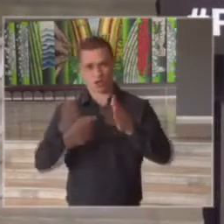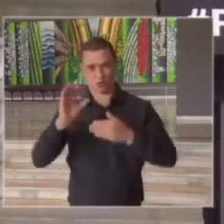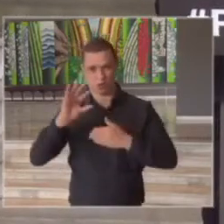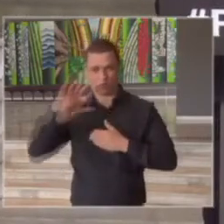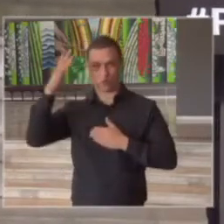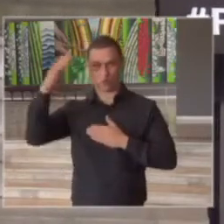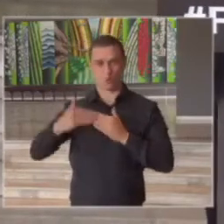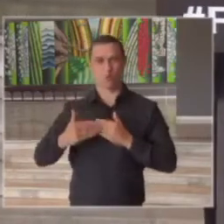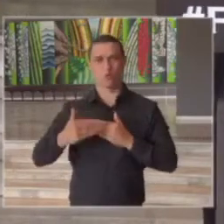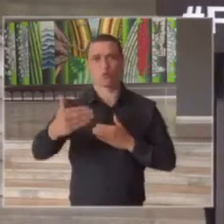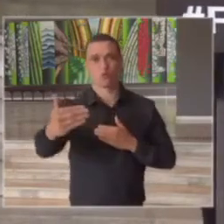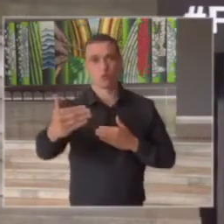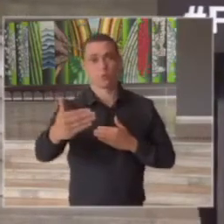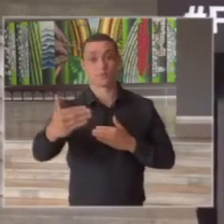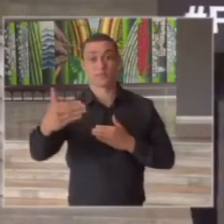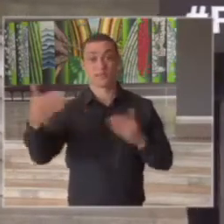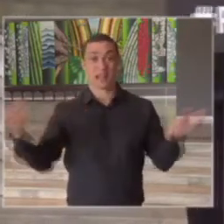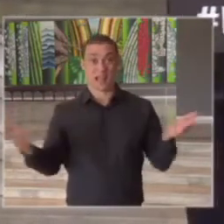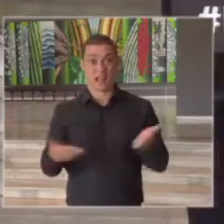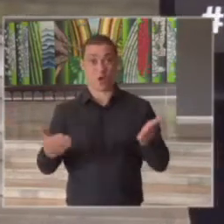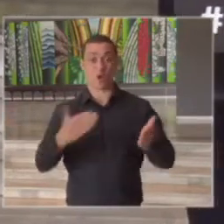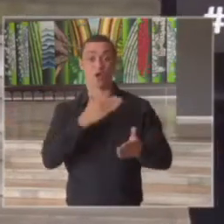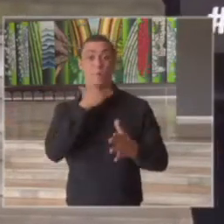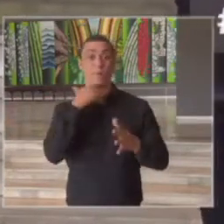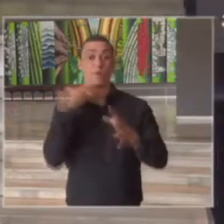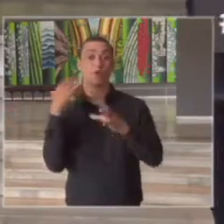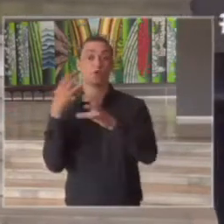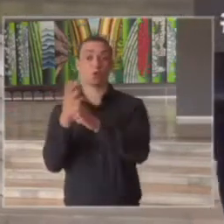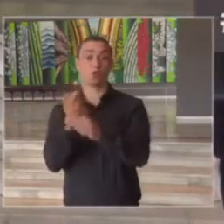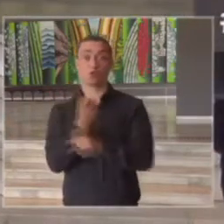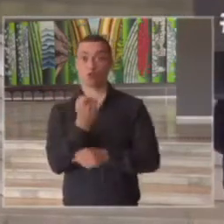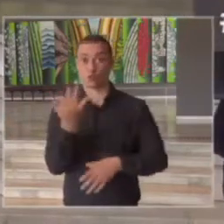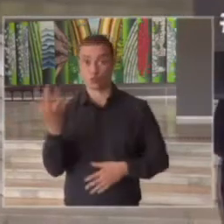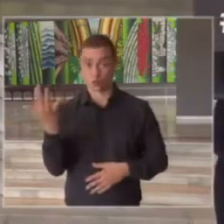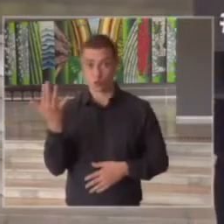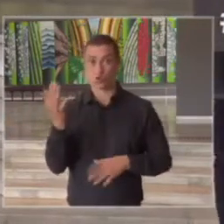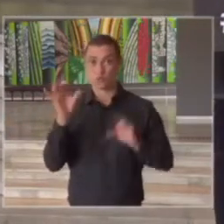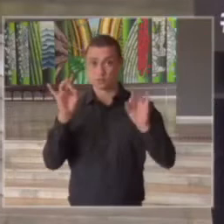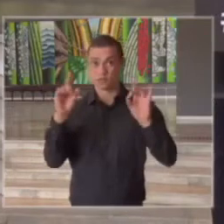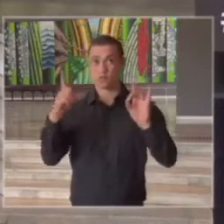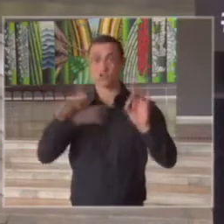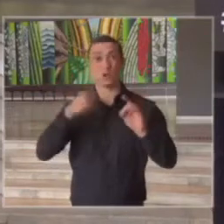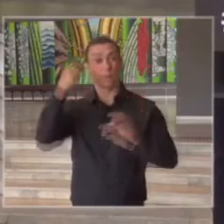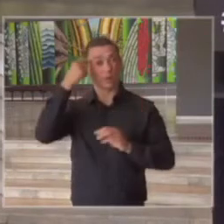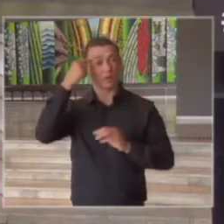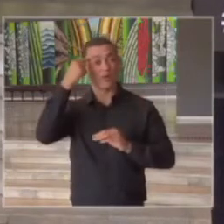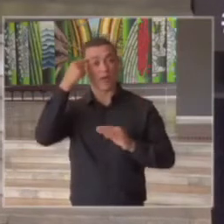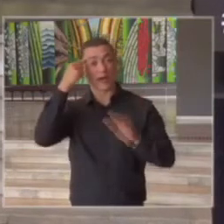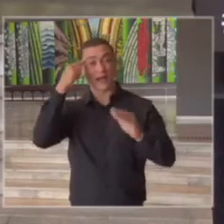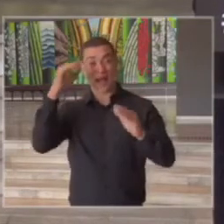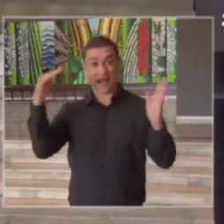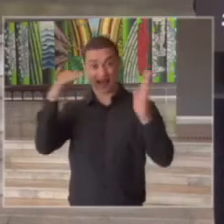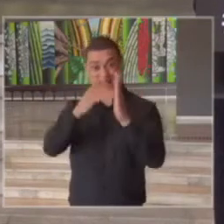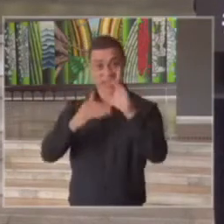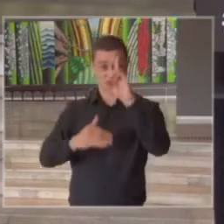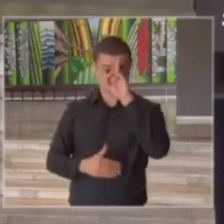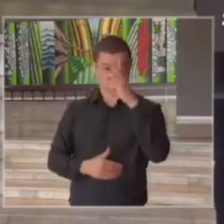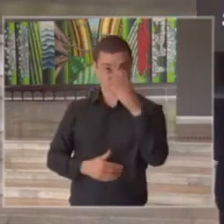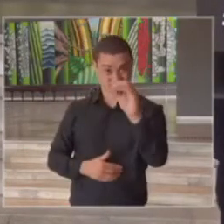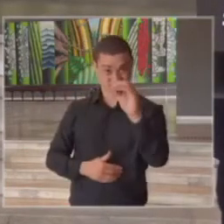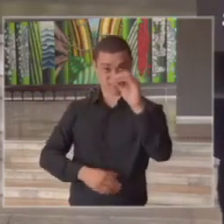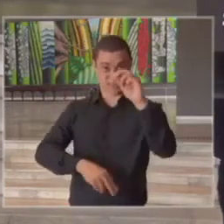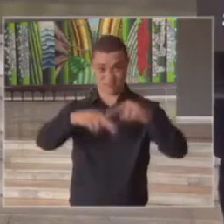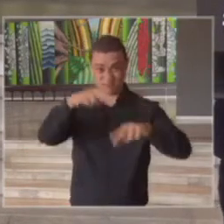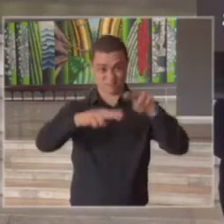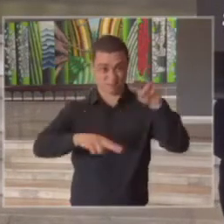e o cenário vigente de óbitos especificamente nós tínhamos uma expectativa de chegar até o dia 30 de junho entre